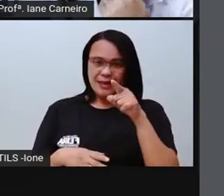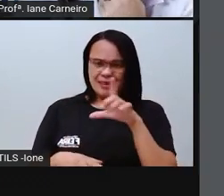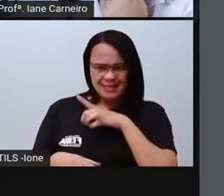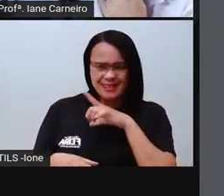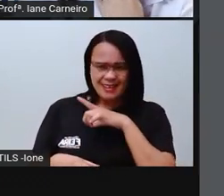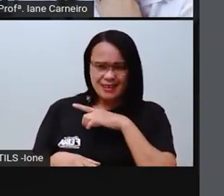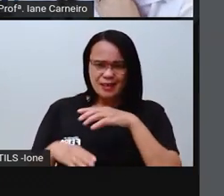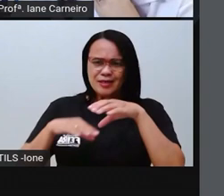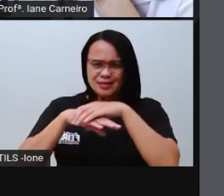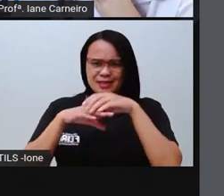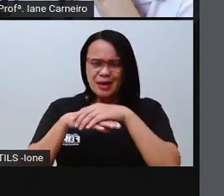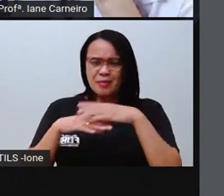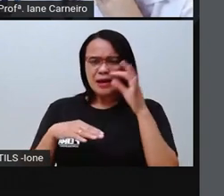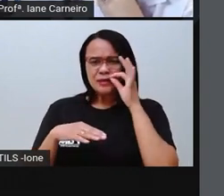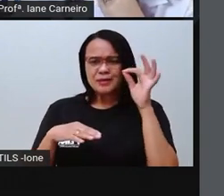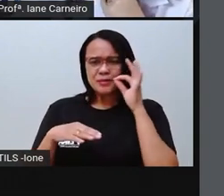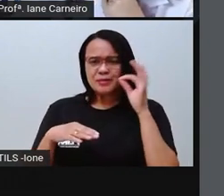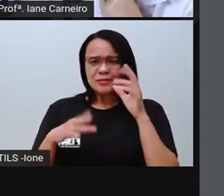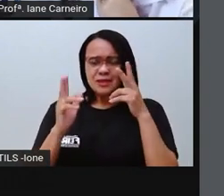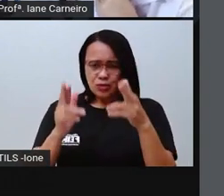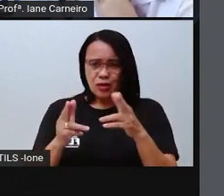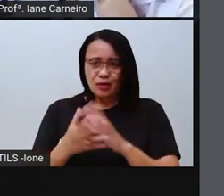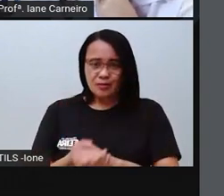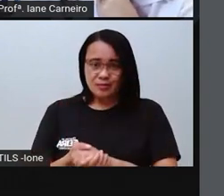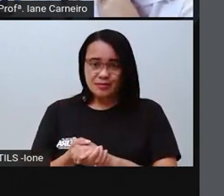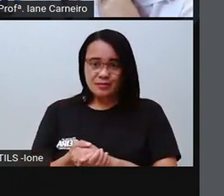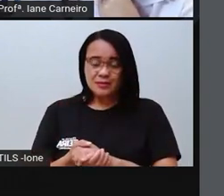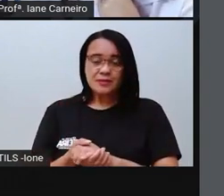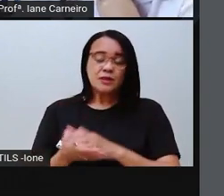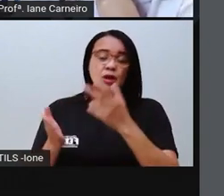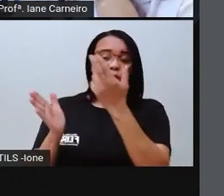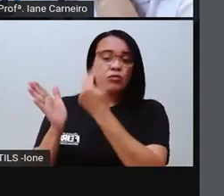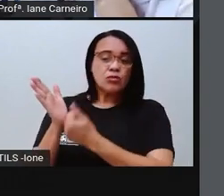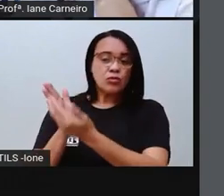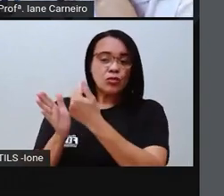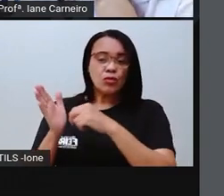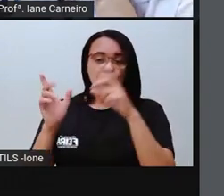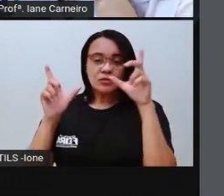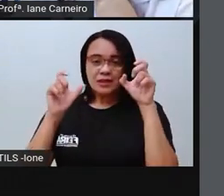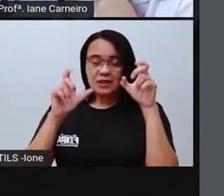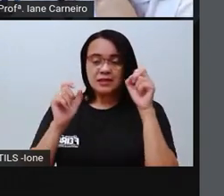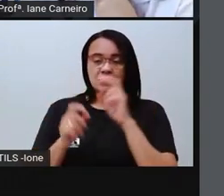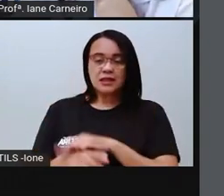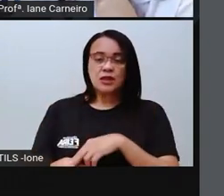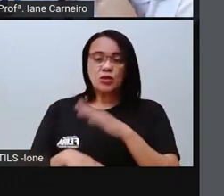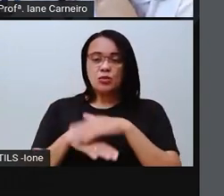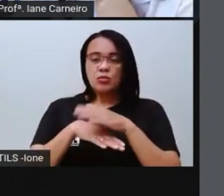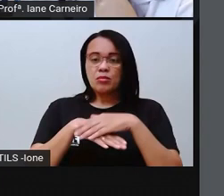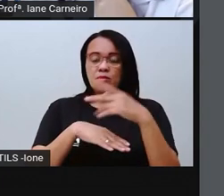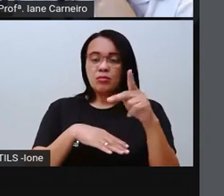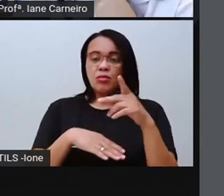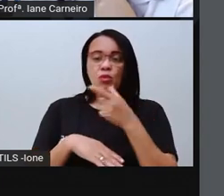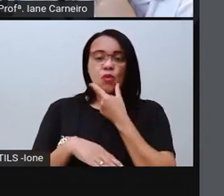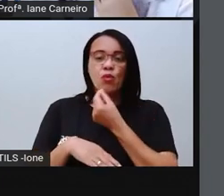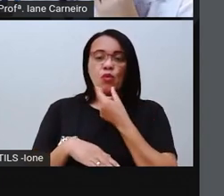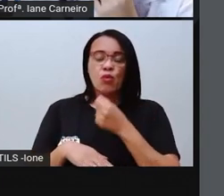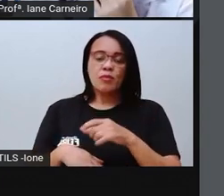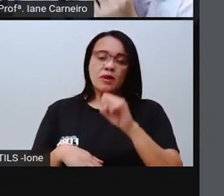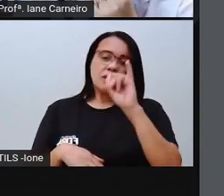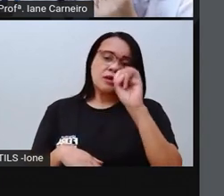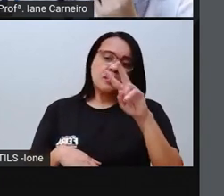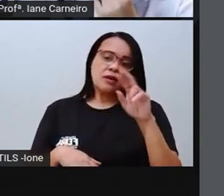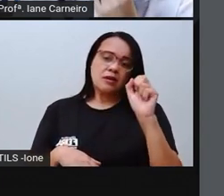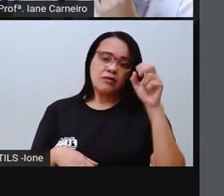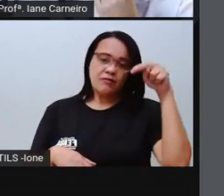Então vamos lá, as ilustrações são de Ivan Zig, né? E aí se a gente for observar a capa desse livro, olha